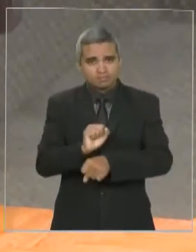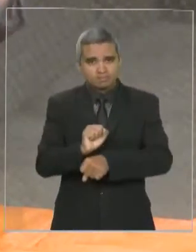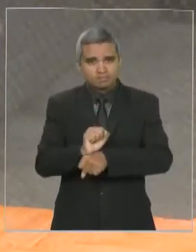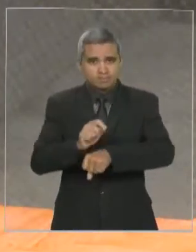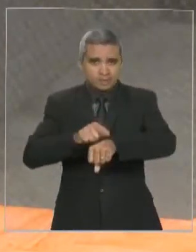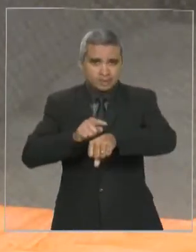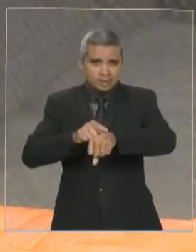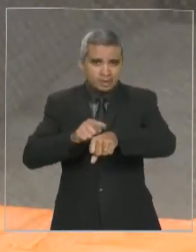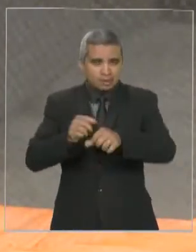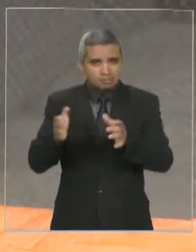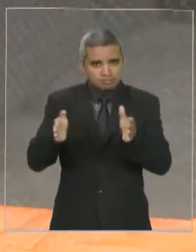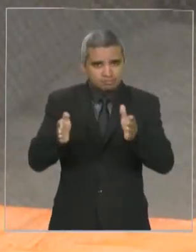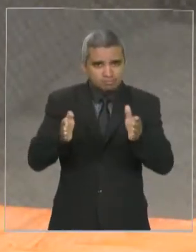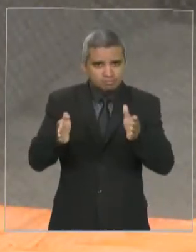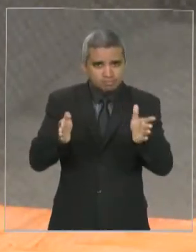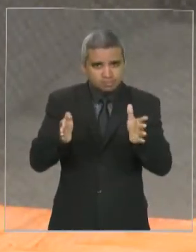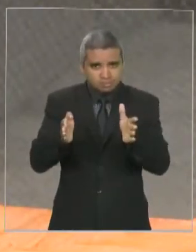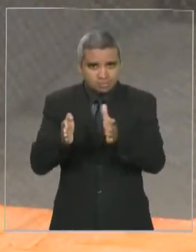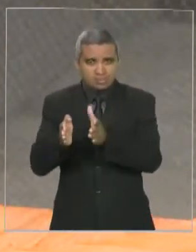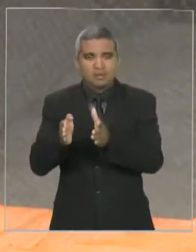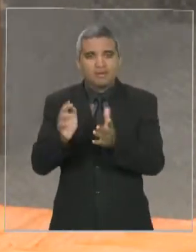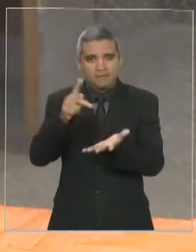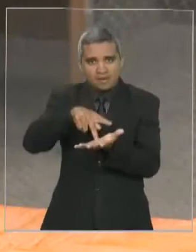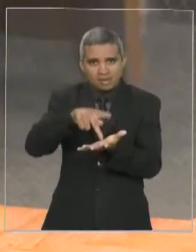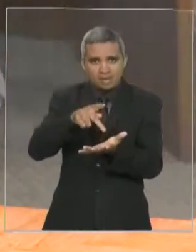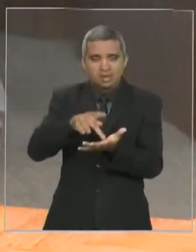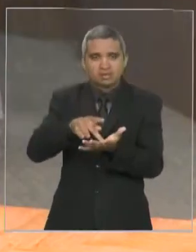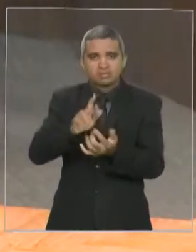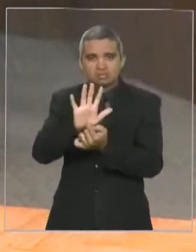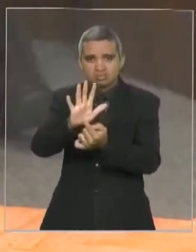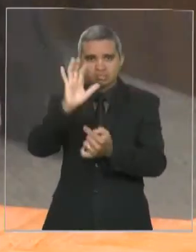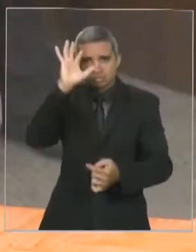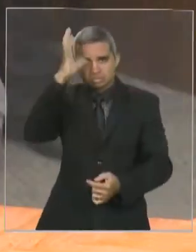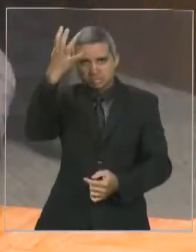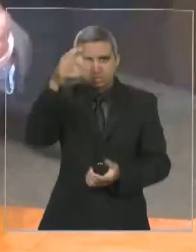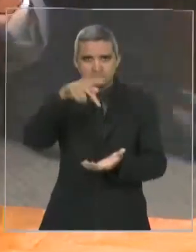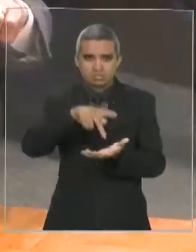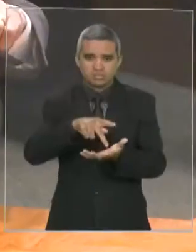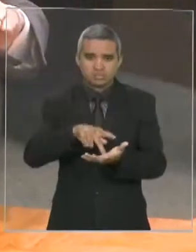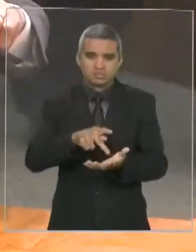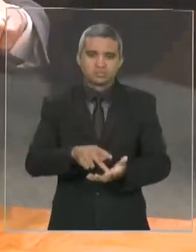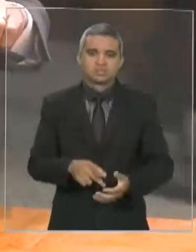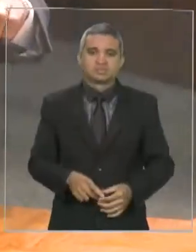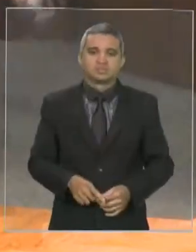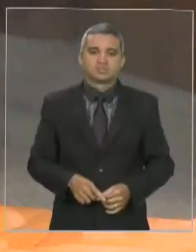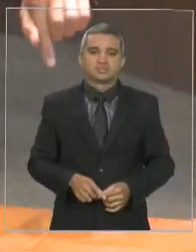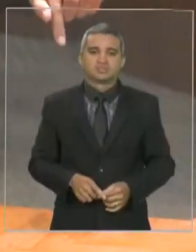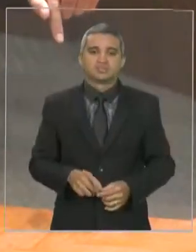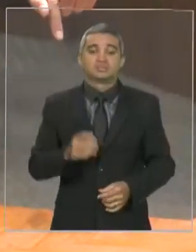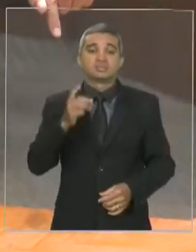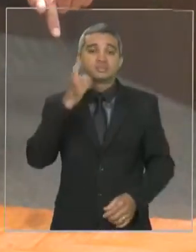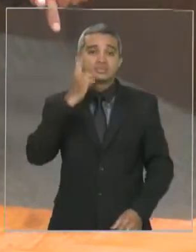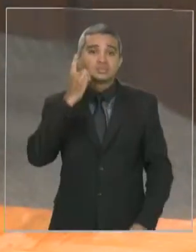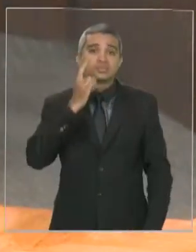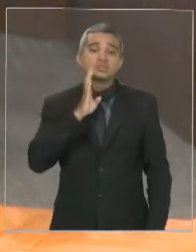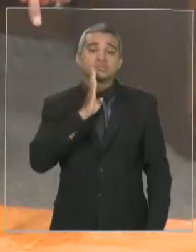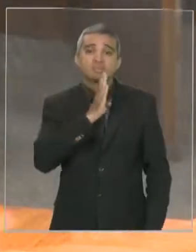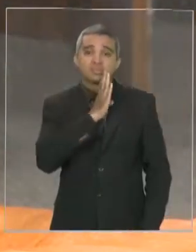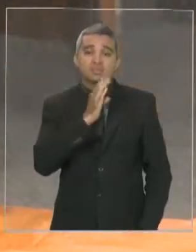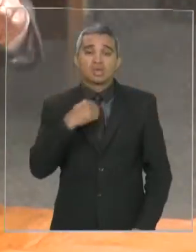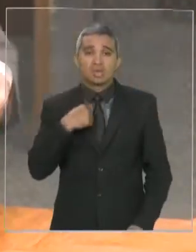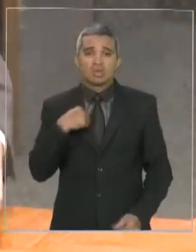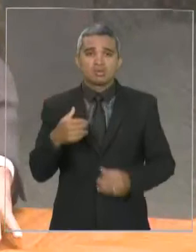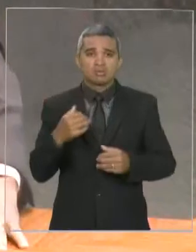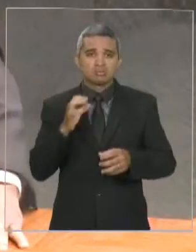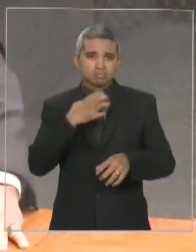a verdade ela se reestabelecerá. E vou voltar aqui de novo, deputado Bira. não só para tratar